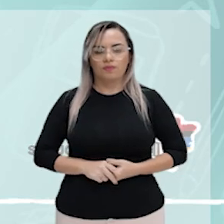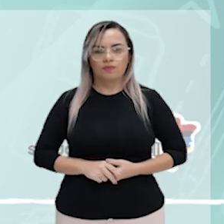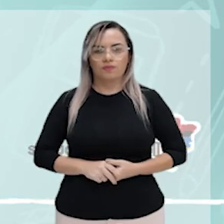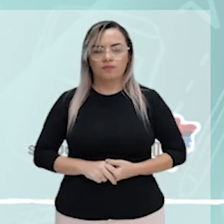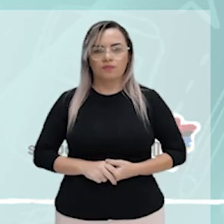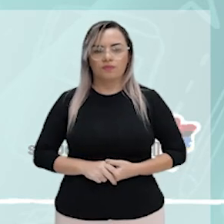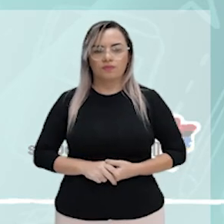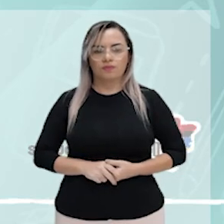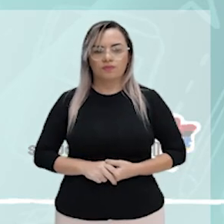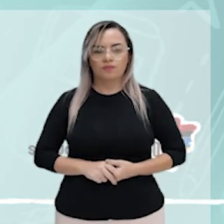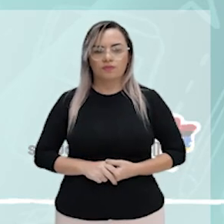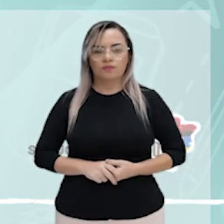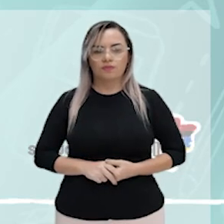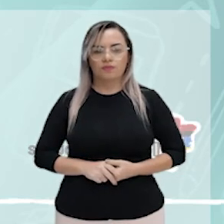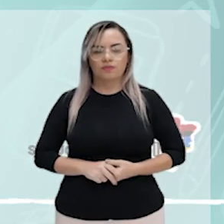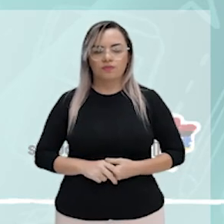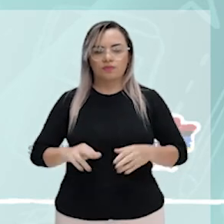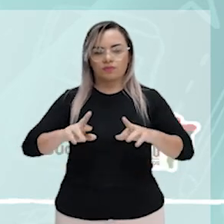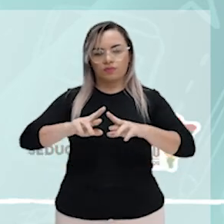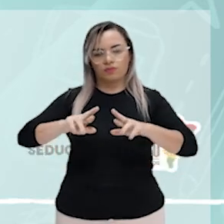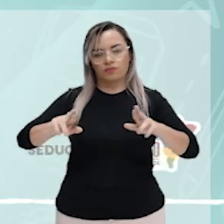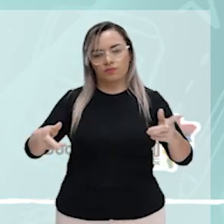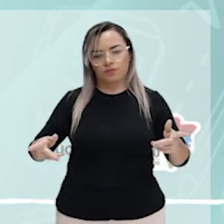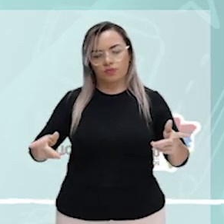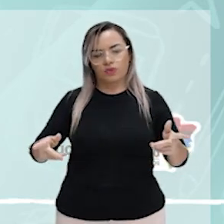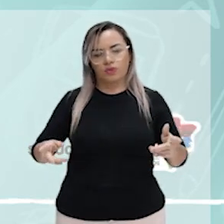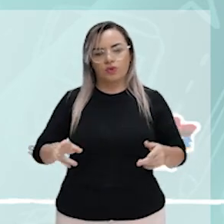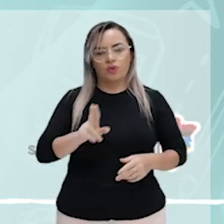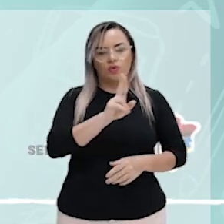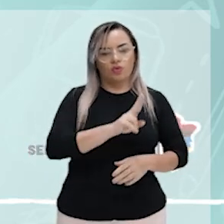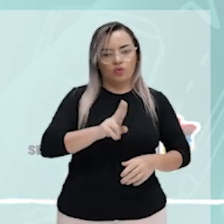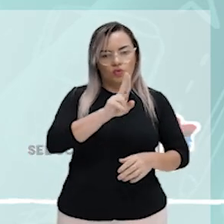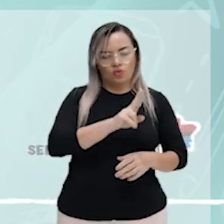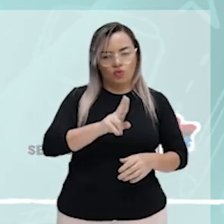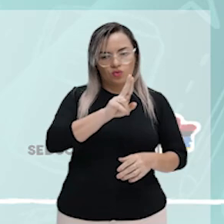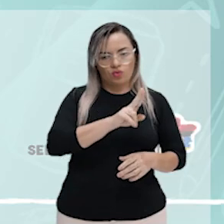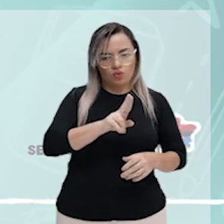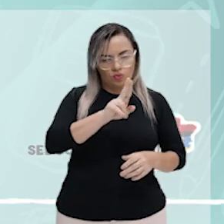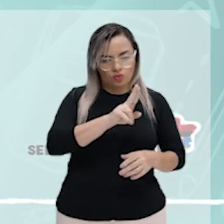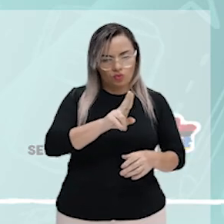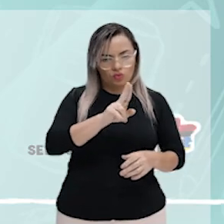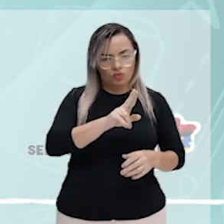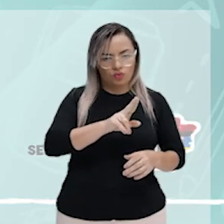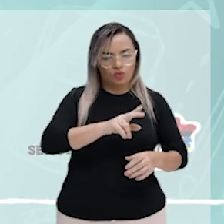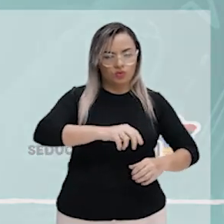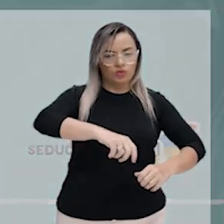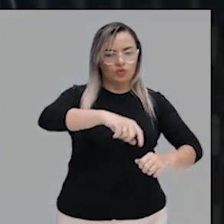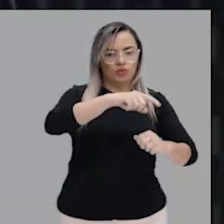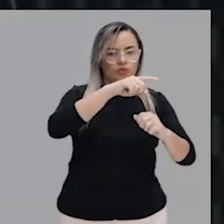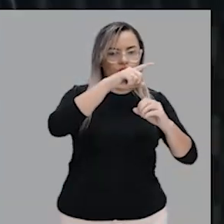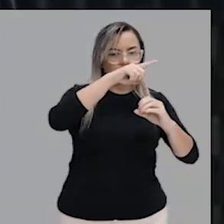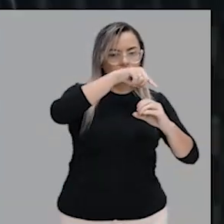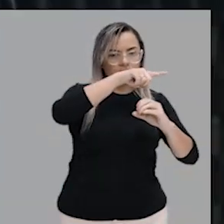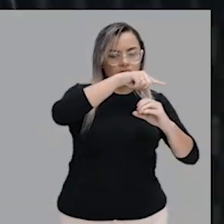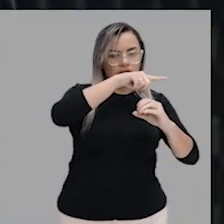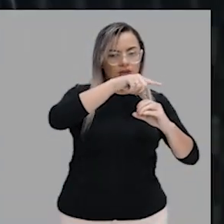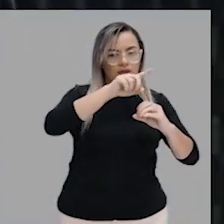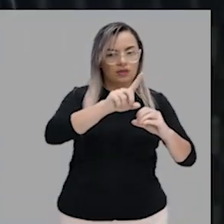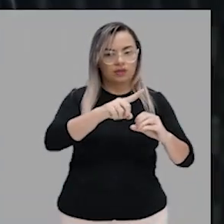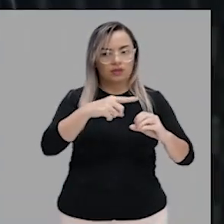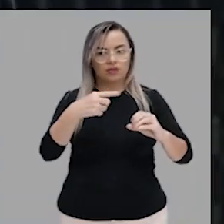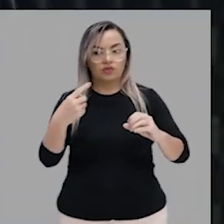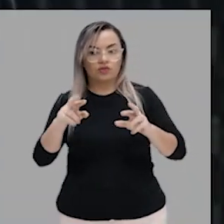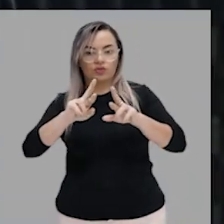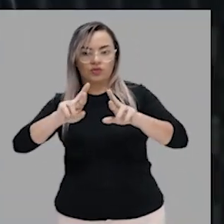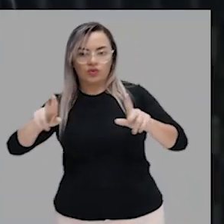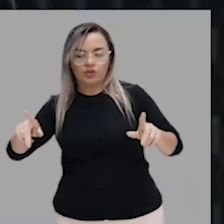regras do jogo? Ou seja, qual a diferença aí? O uso ou não da crase. Por que aqui tem uma crase? Porque sugere que esse primeiro A é uma preposição e o